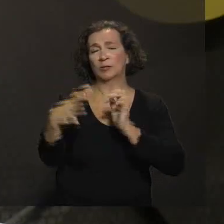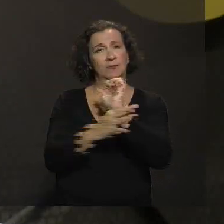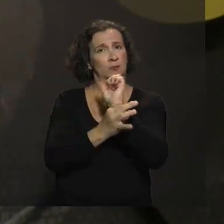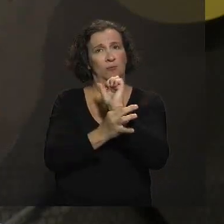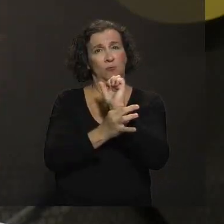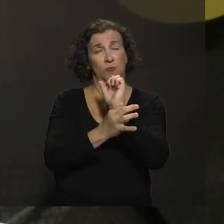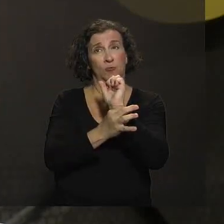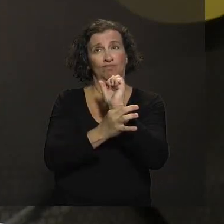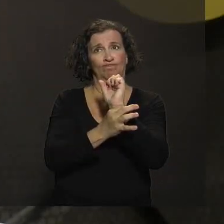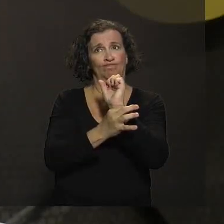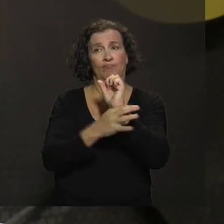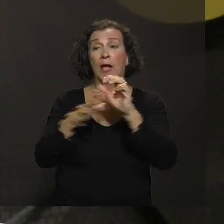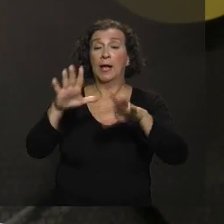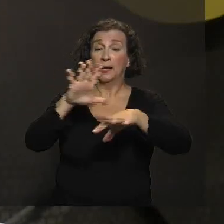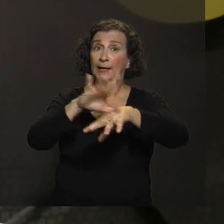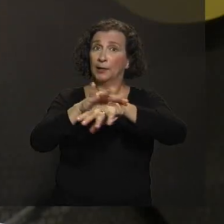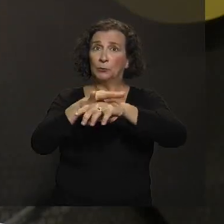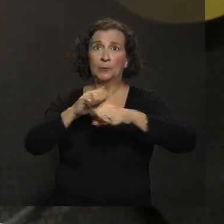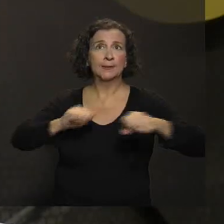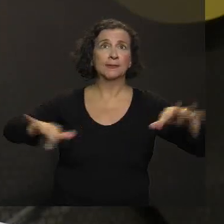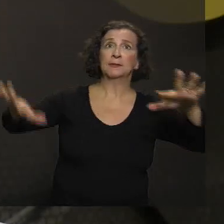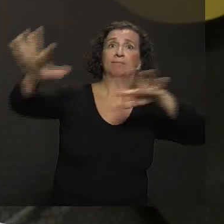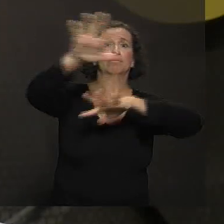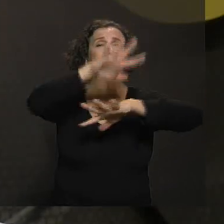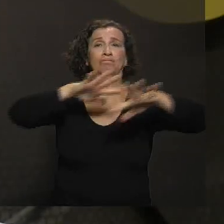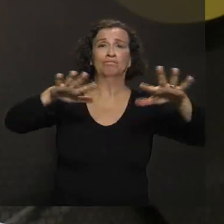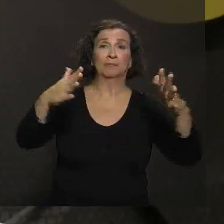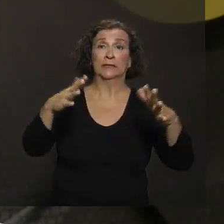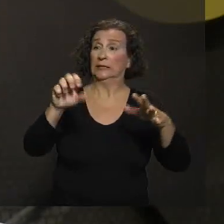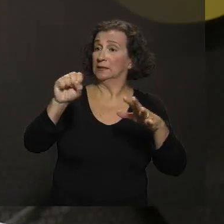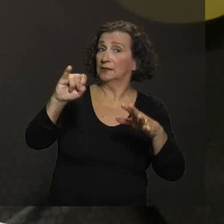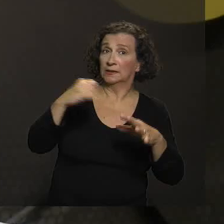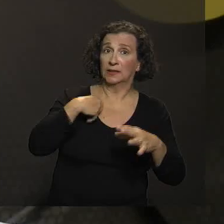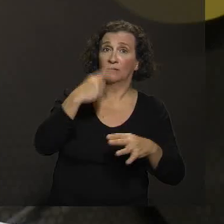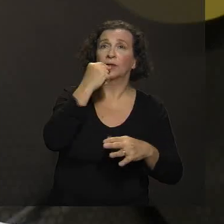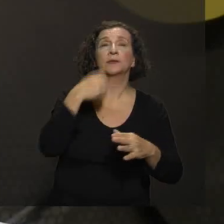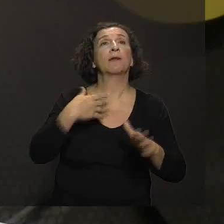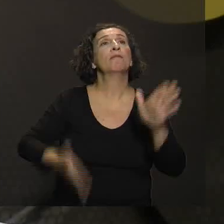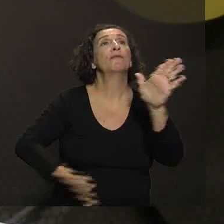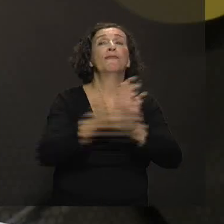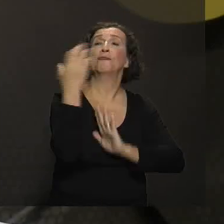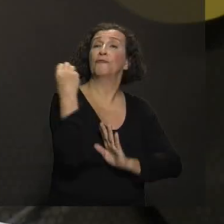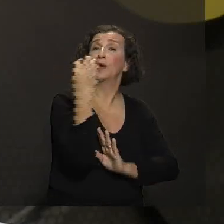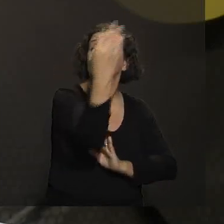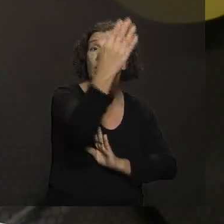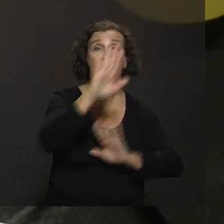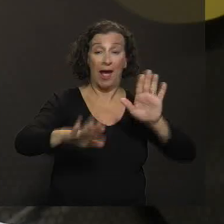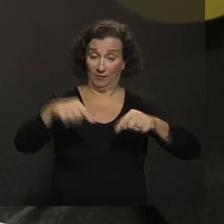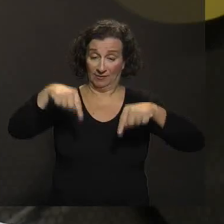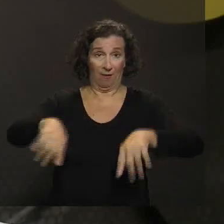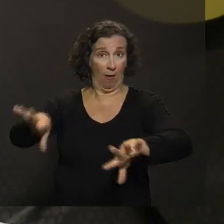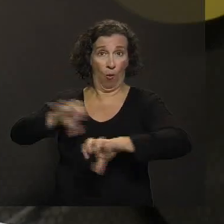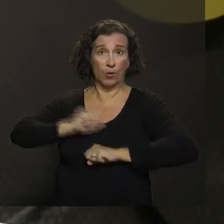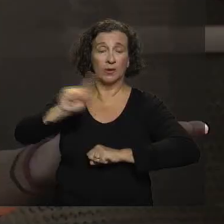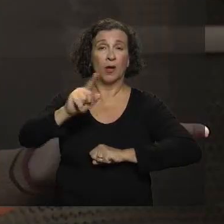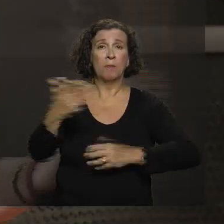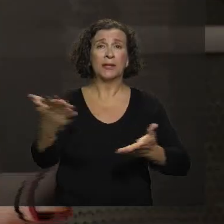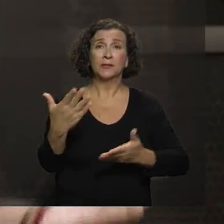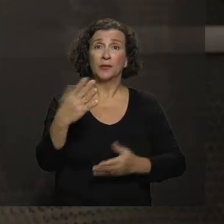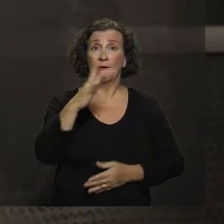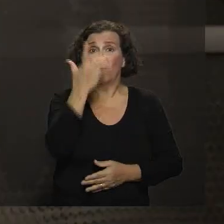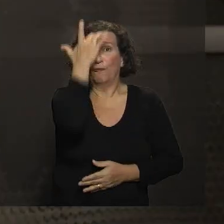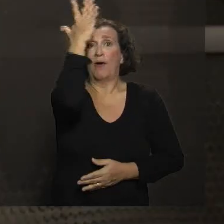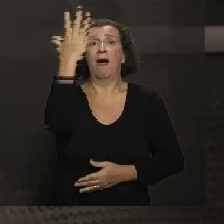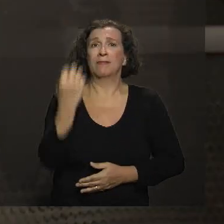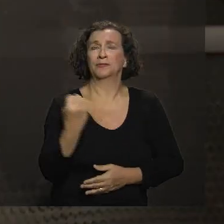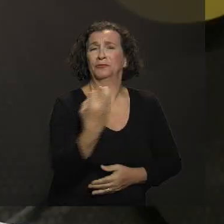nenhuma, porque a doença não circula mais, entendeu? E aí, se não se vacinar, se for viajar, às vezes pode não pegar aqui, mas a viagem hoje é muito fácil,